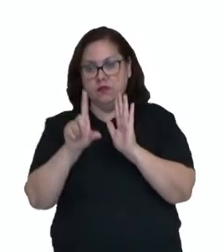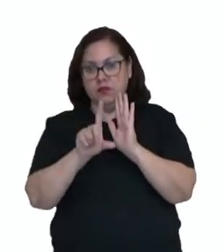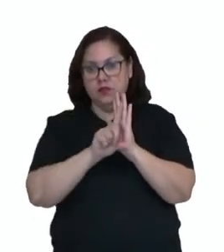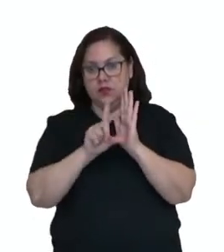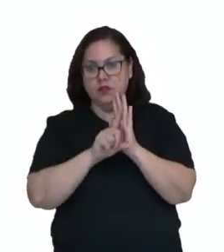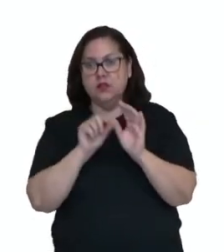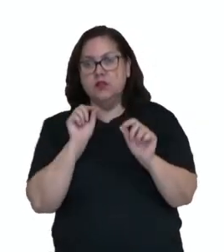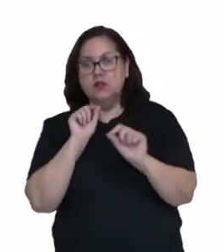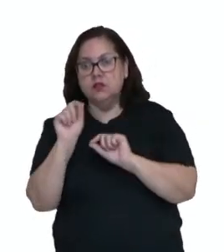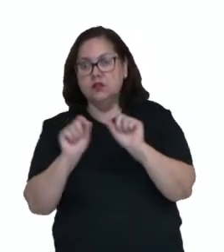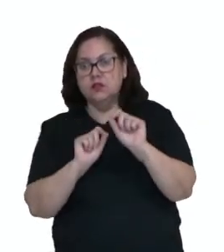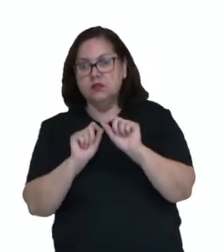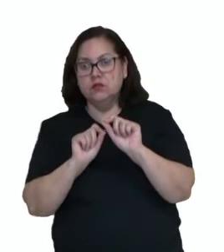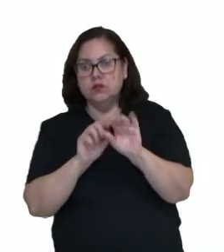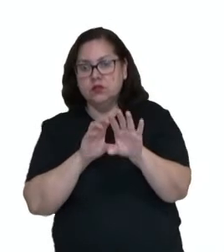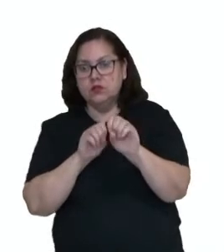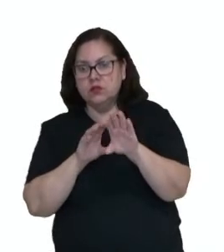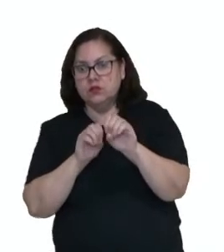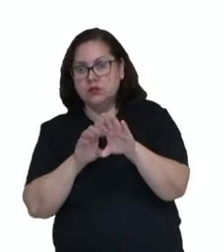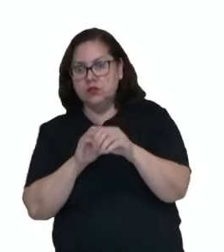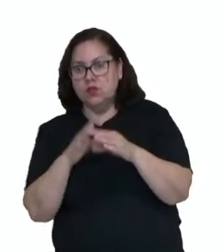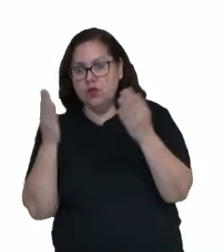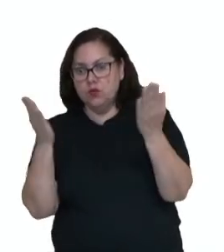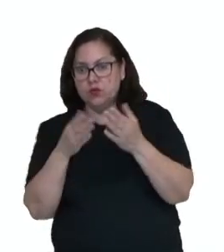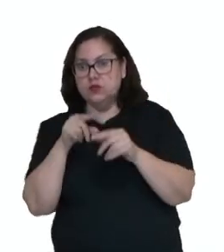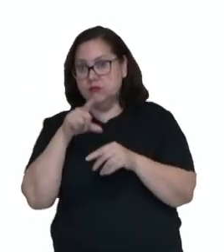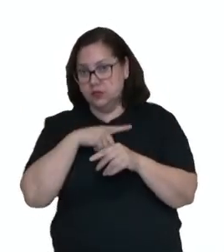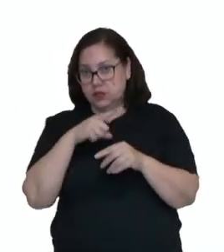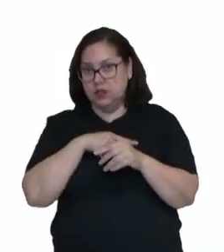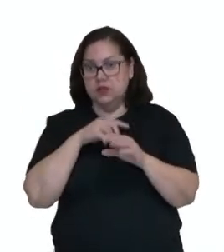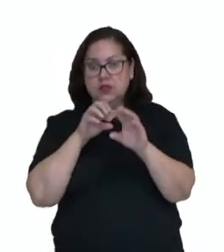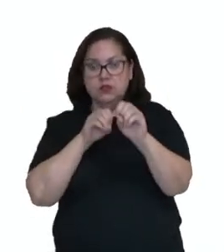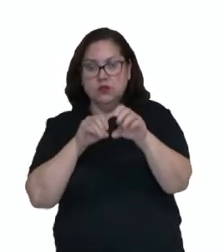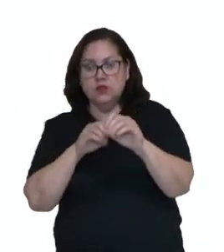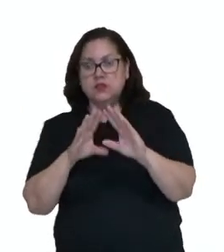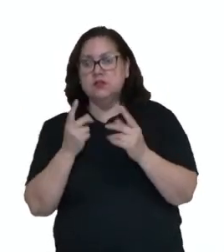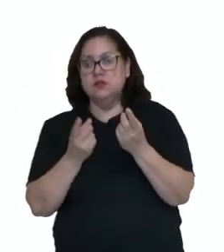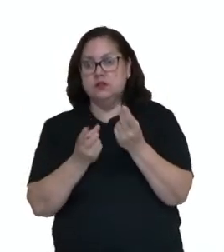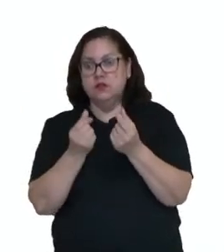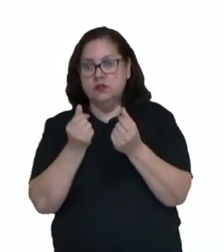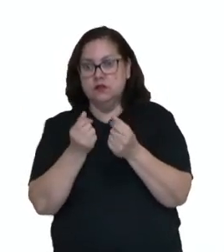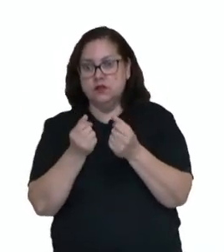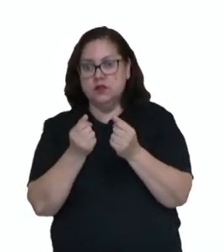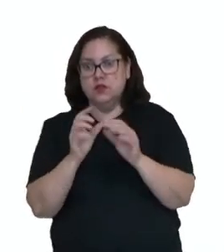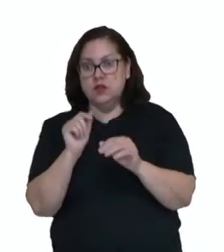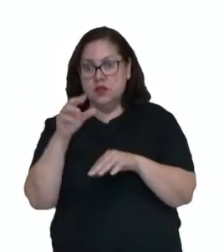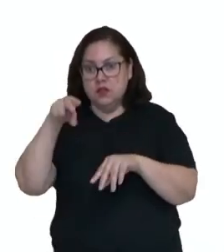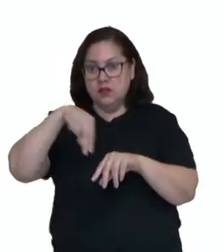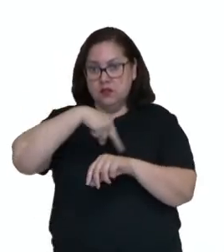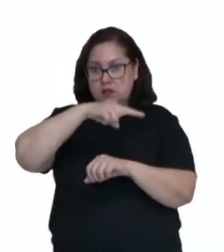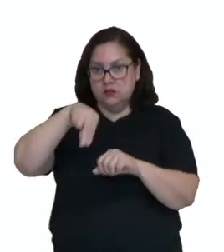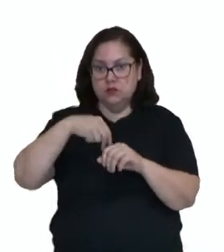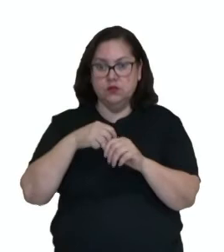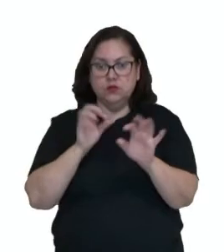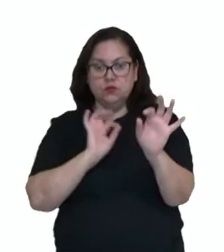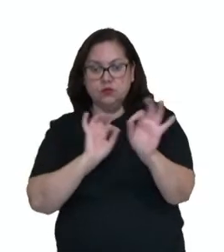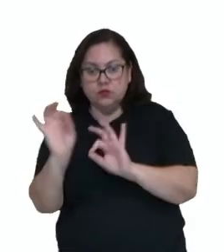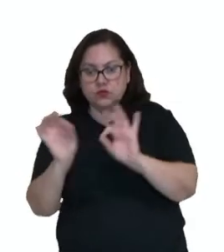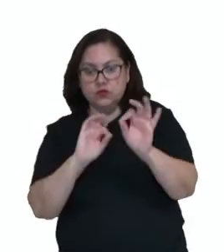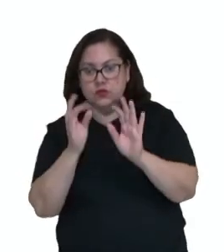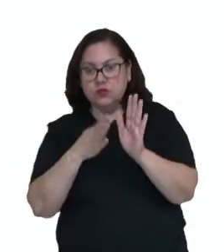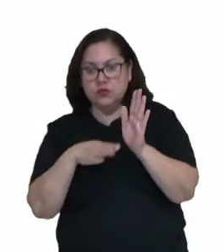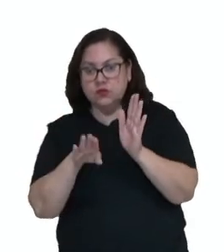maneira que hoje vocês tenham educação financeira em âmbito nacional, com projetos